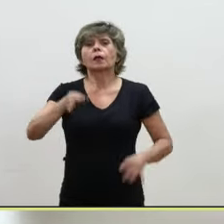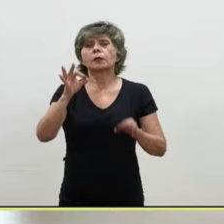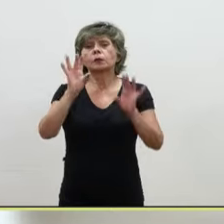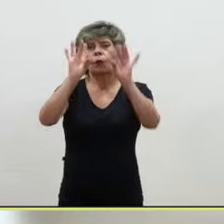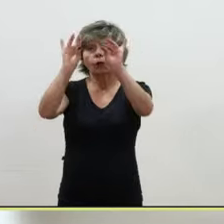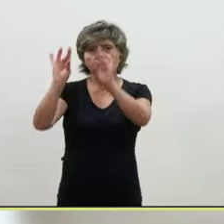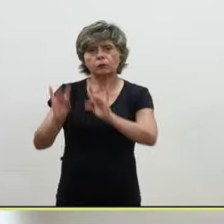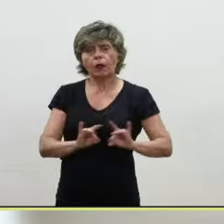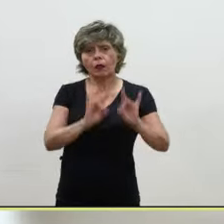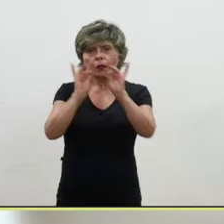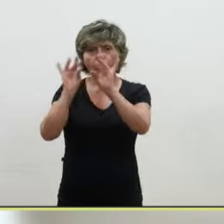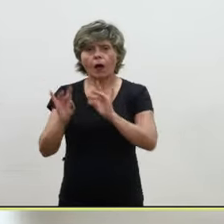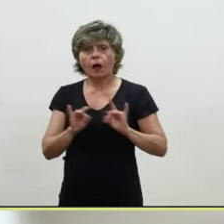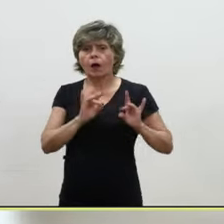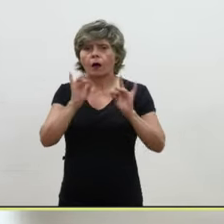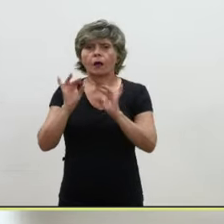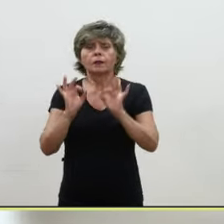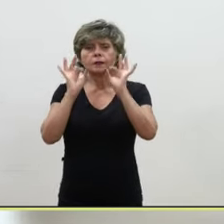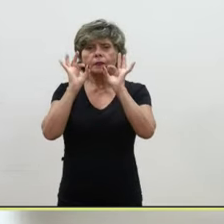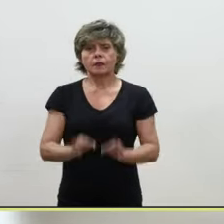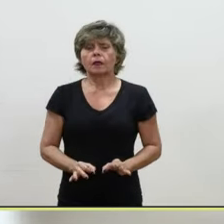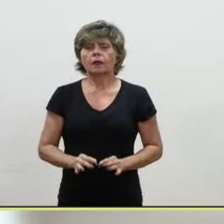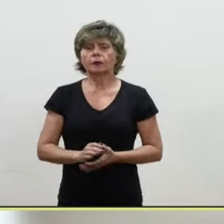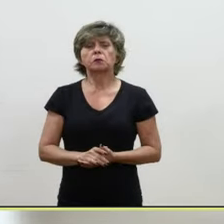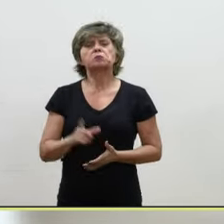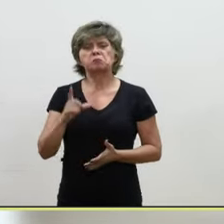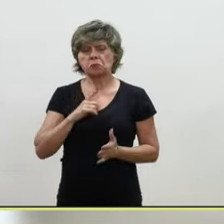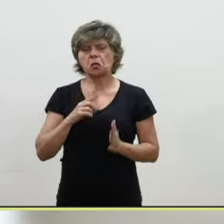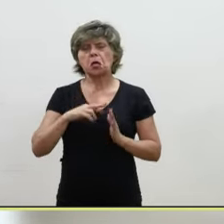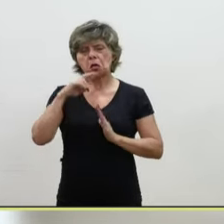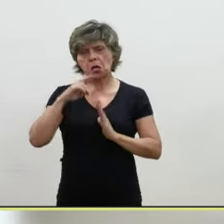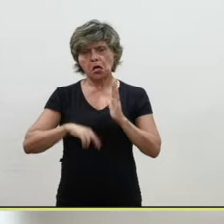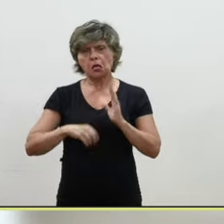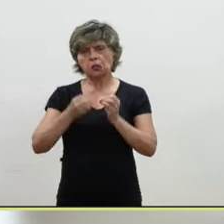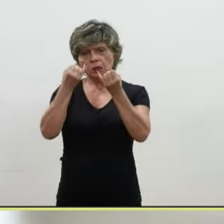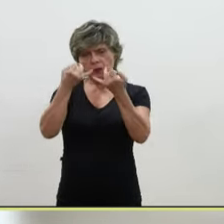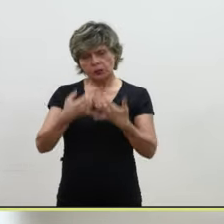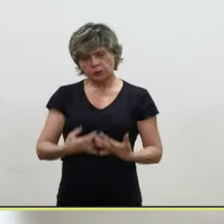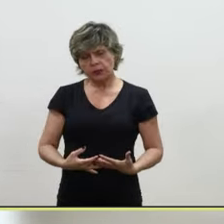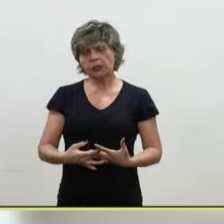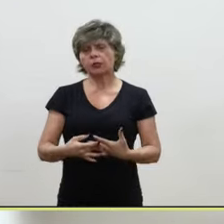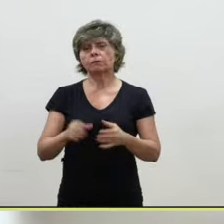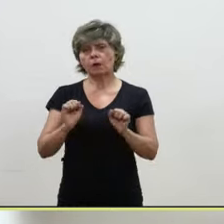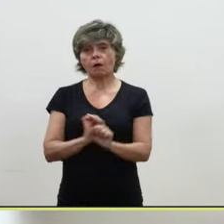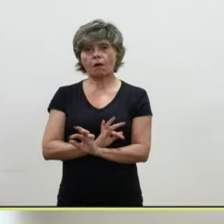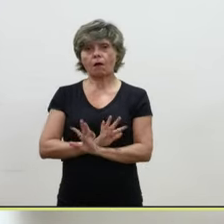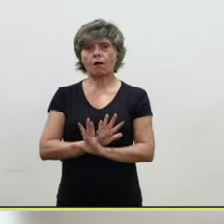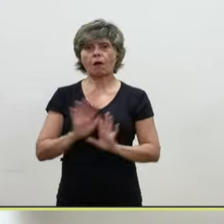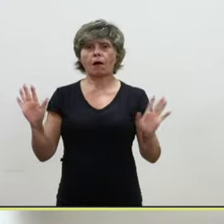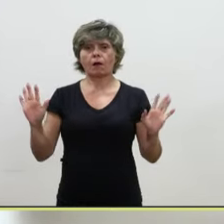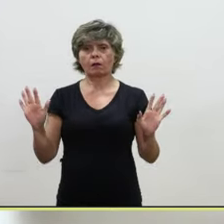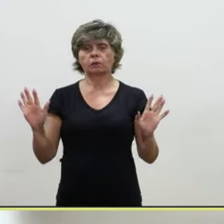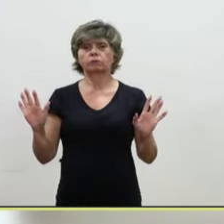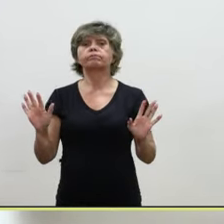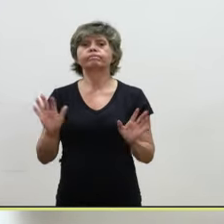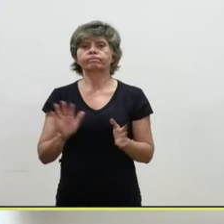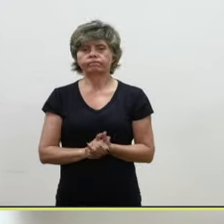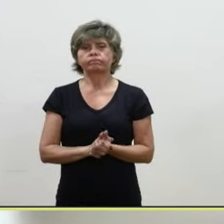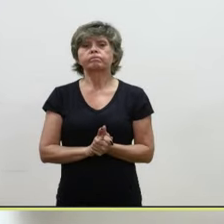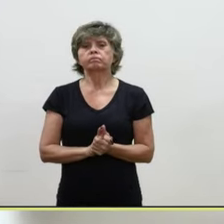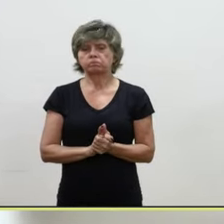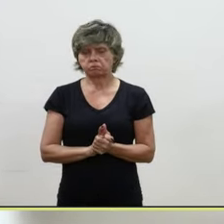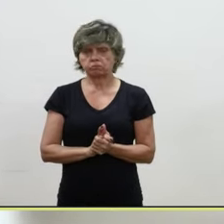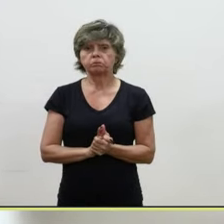o qual se virá, né, tem aqui toda a redação, o chefe do poder executivo, a iniciativa de elaborar lei específica a cada